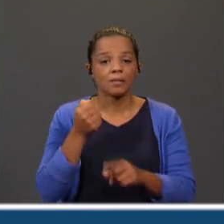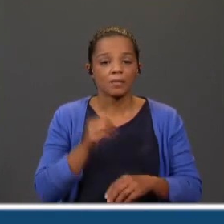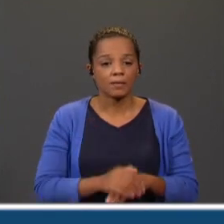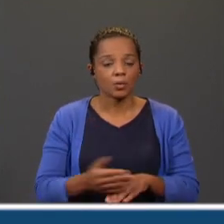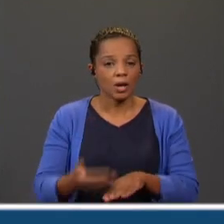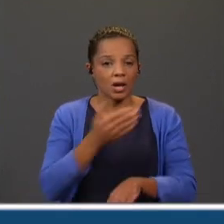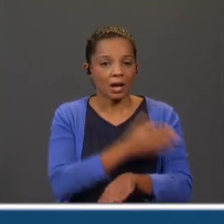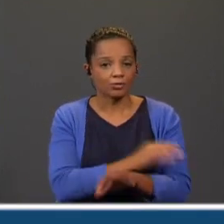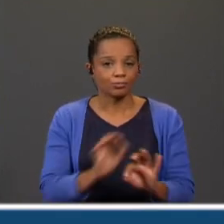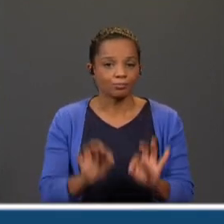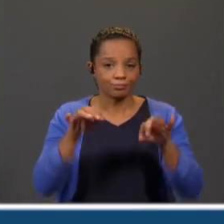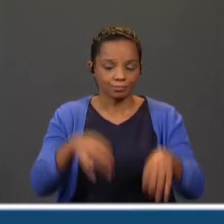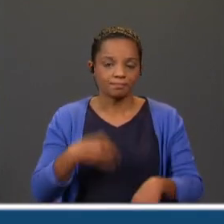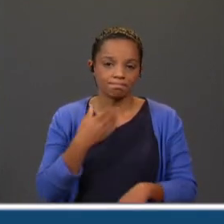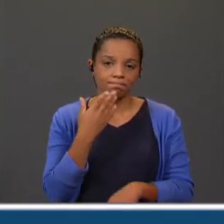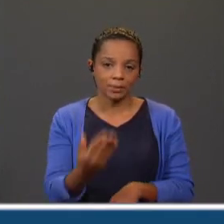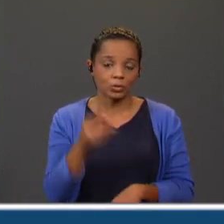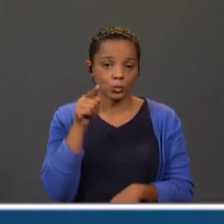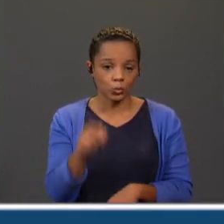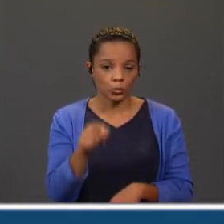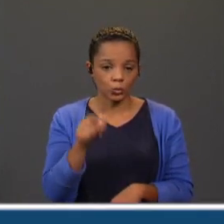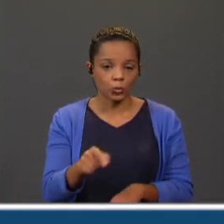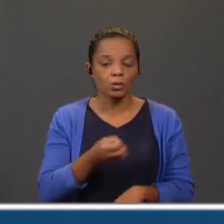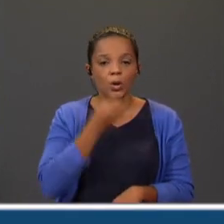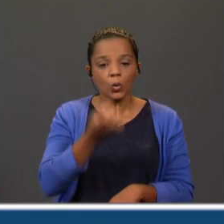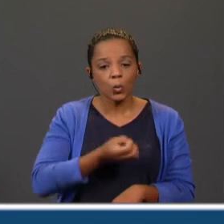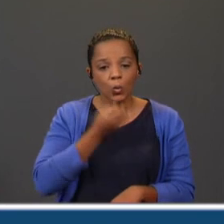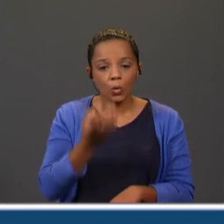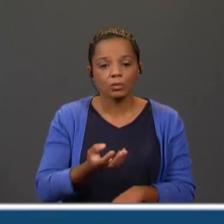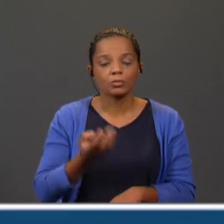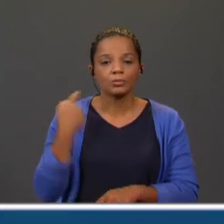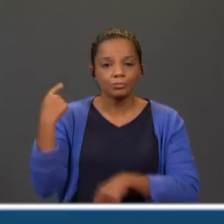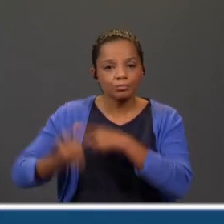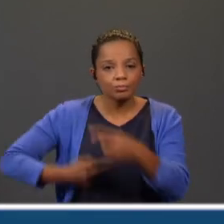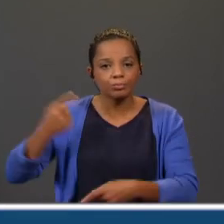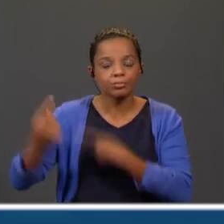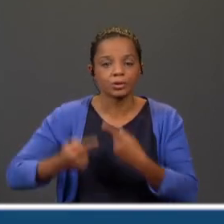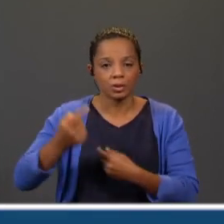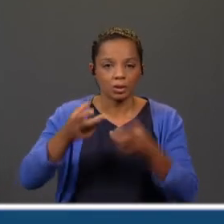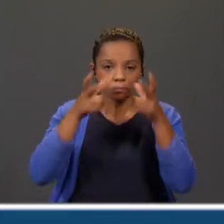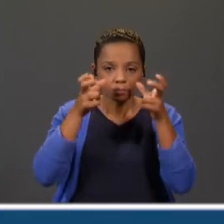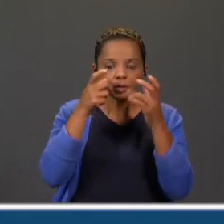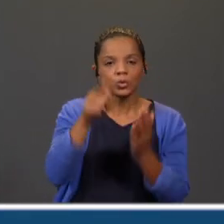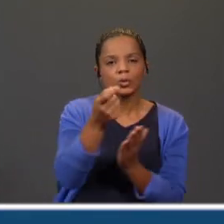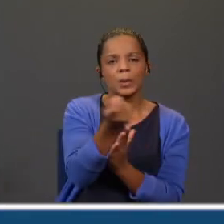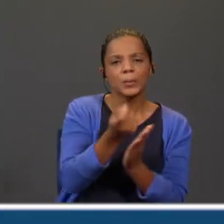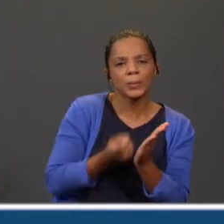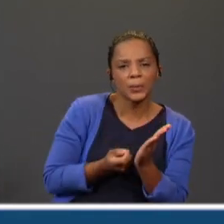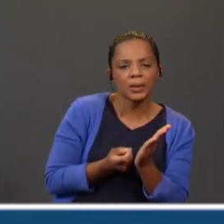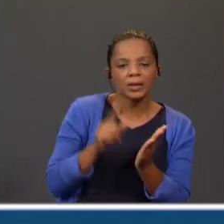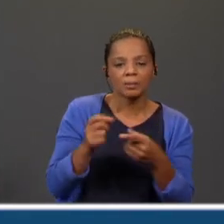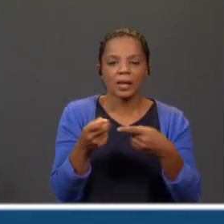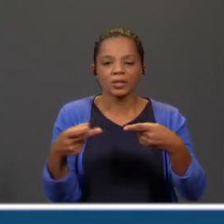antes de terminarmos. Peço-te que ilustres o conto tradicional que estivemos a ouvir e que faças a sua